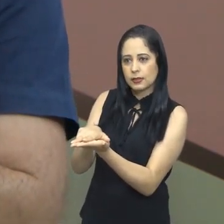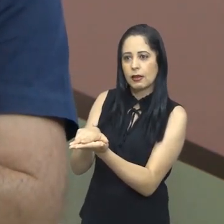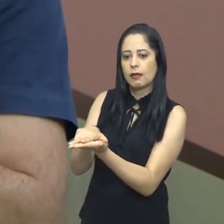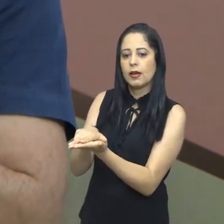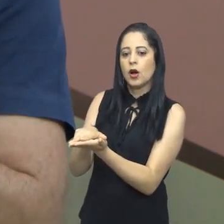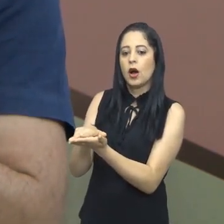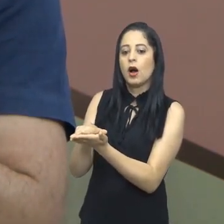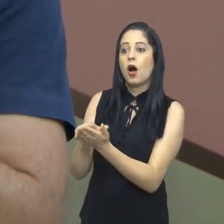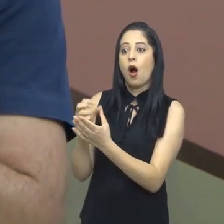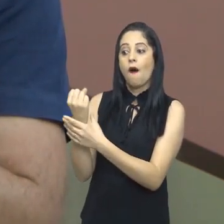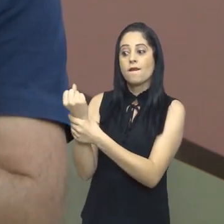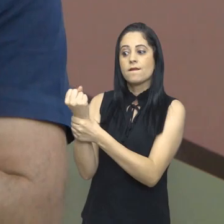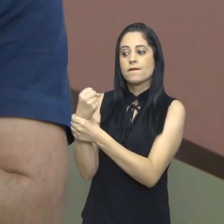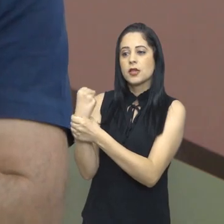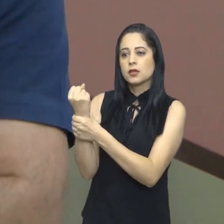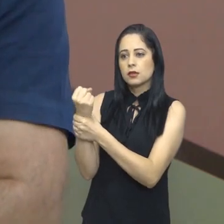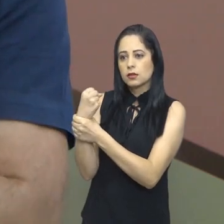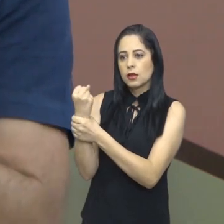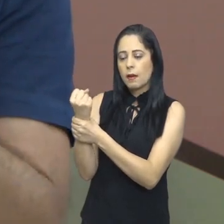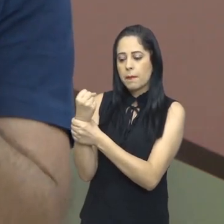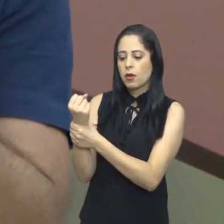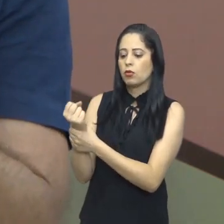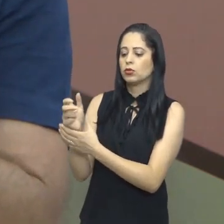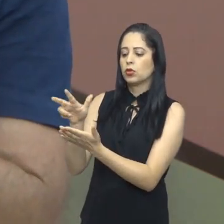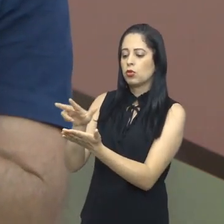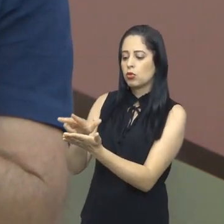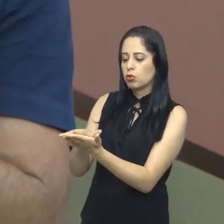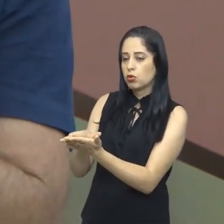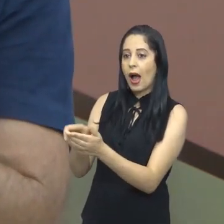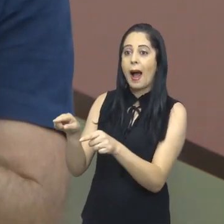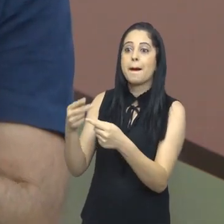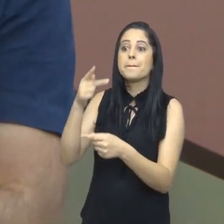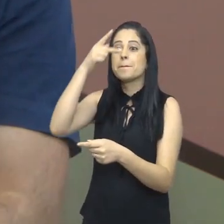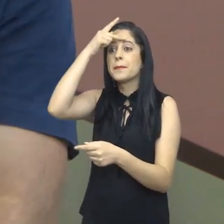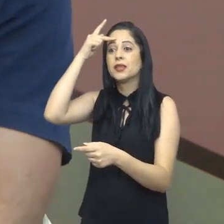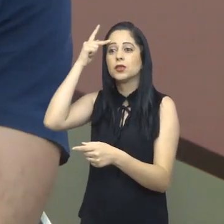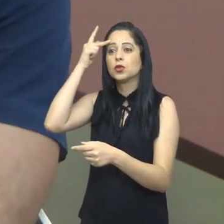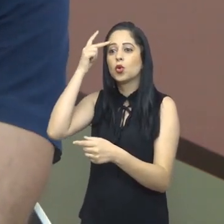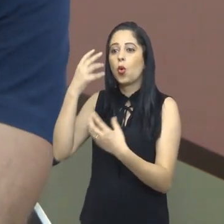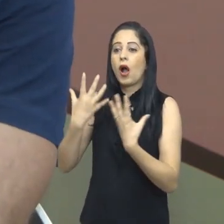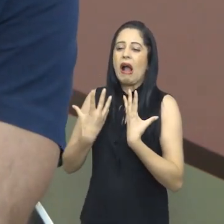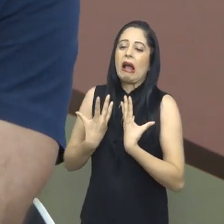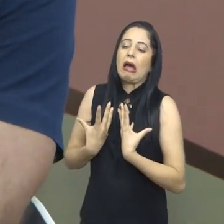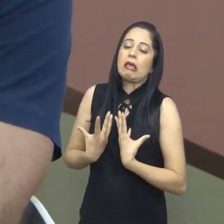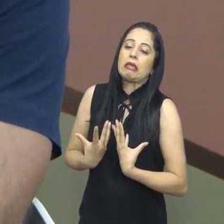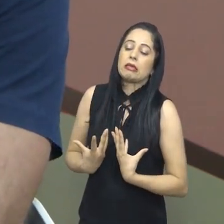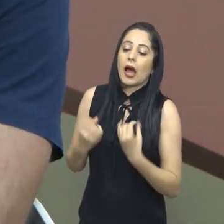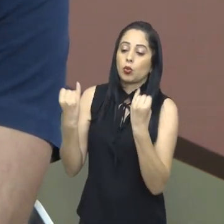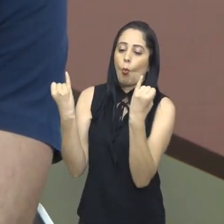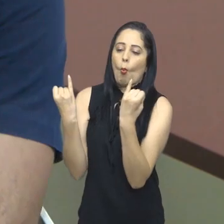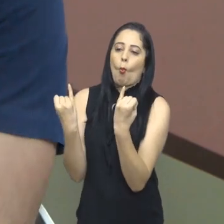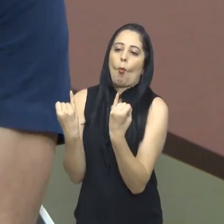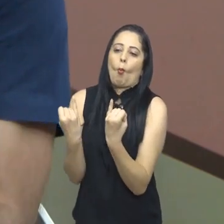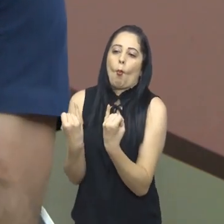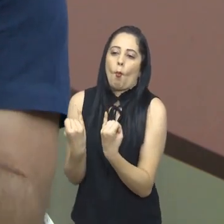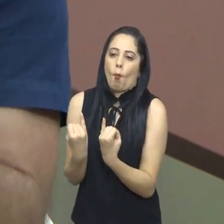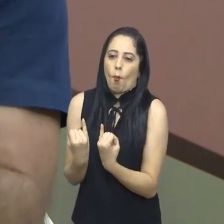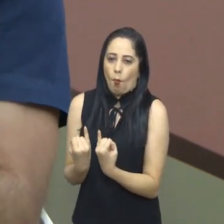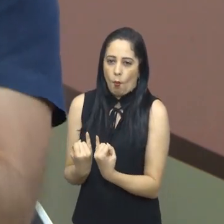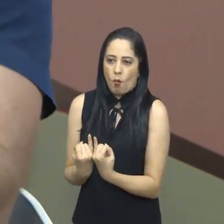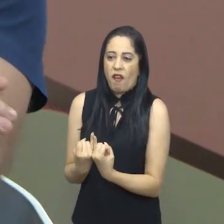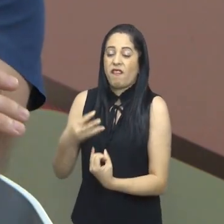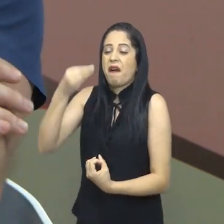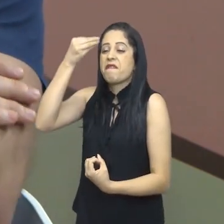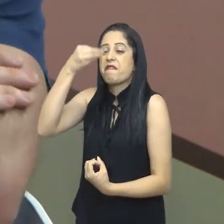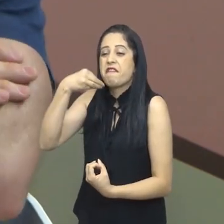complicações inerentes aos procedimentos de UTI, a pessoa tem um cansaço por falta de músculo. Então, a pessoa fica